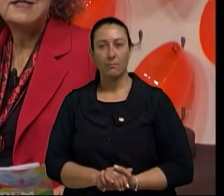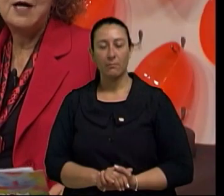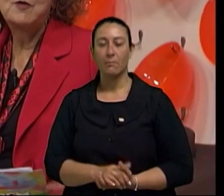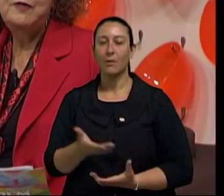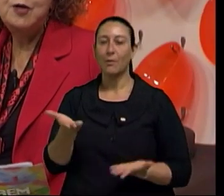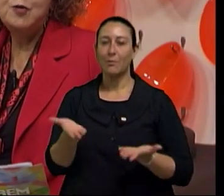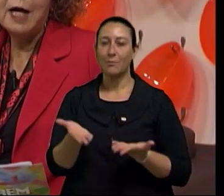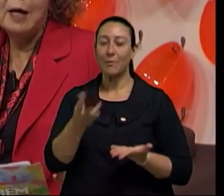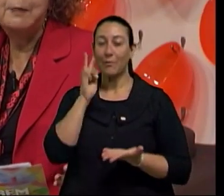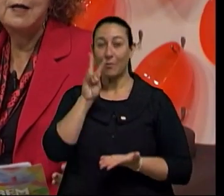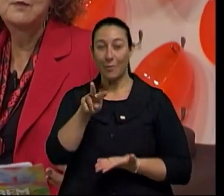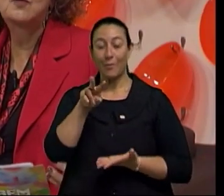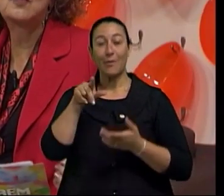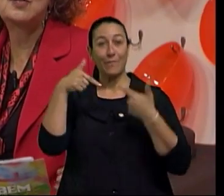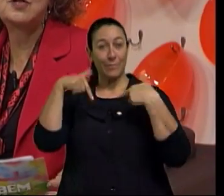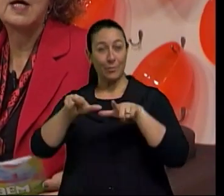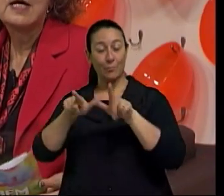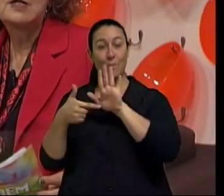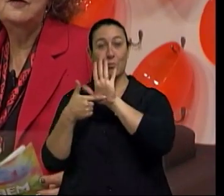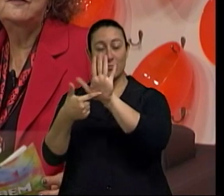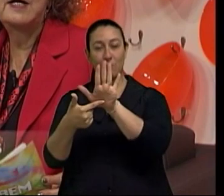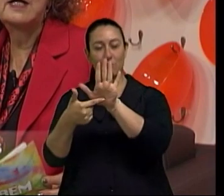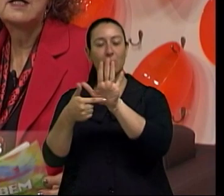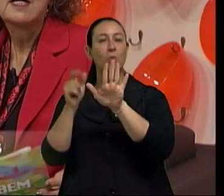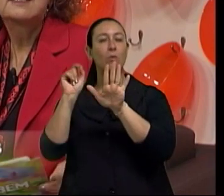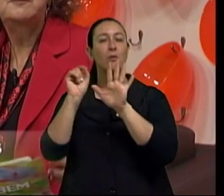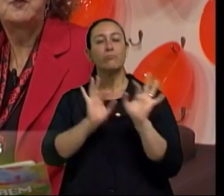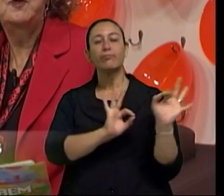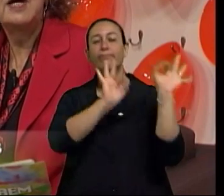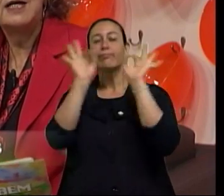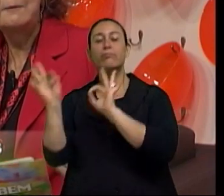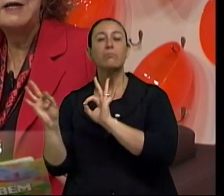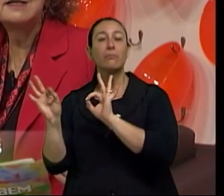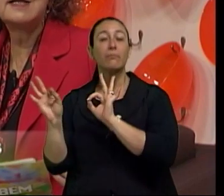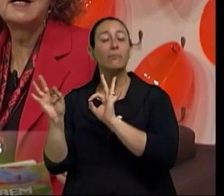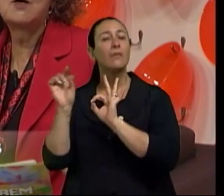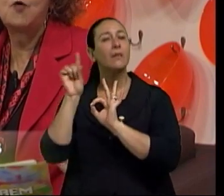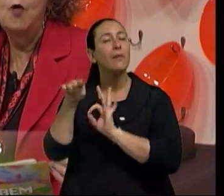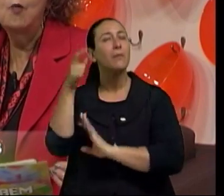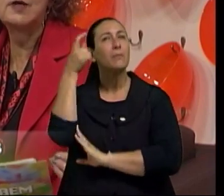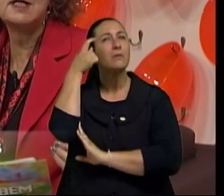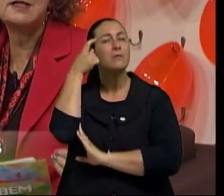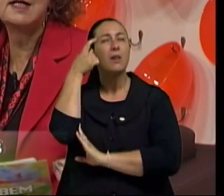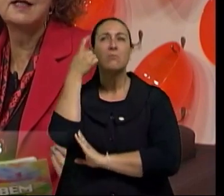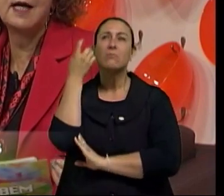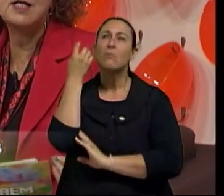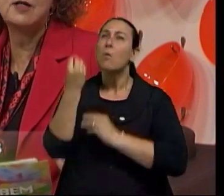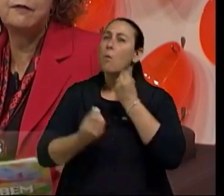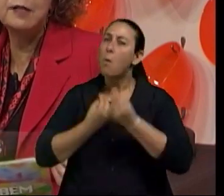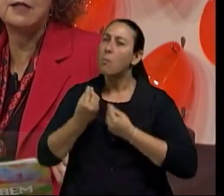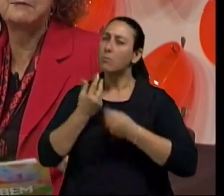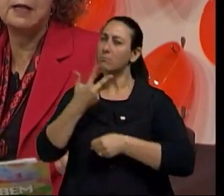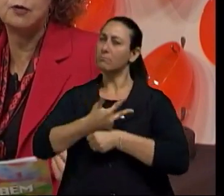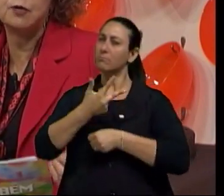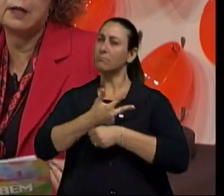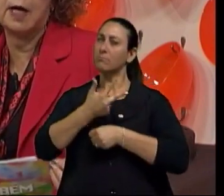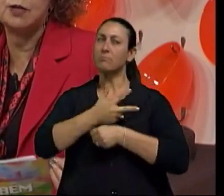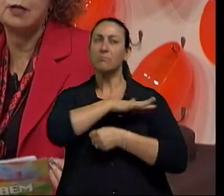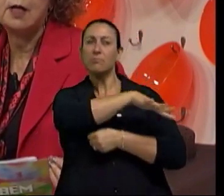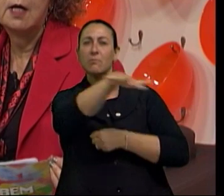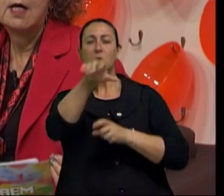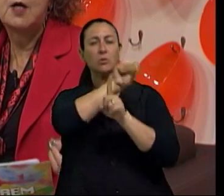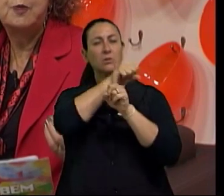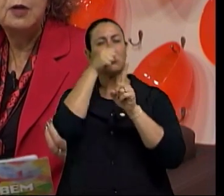Pois é, o vídeo que acabamos de ver se propõe a repensar como a terceira idade é vista pela